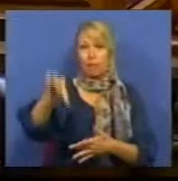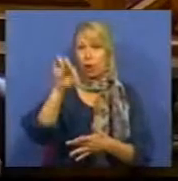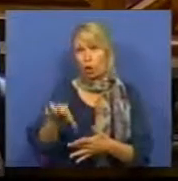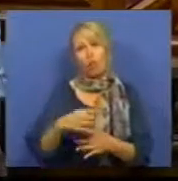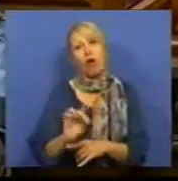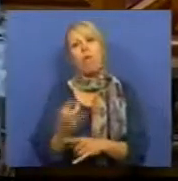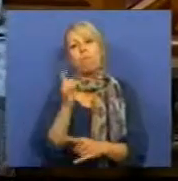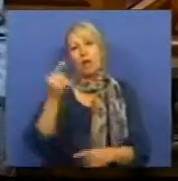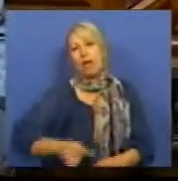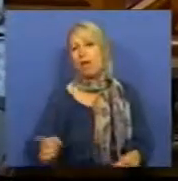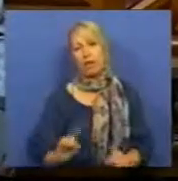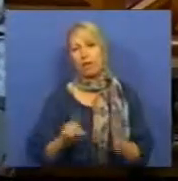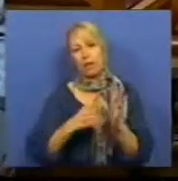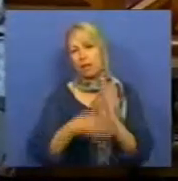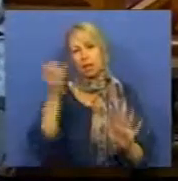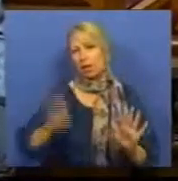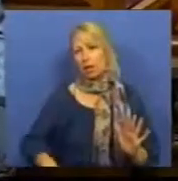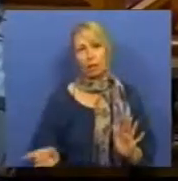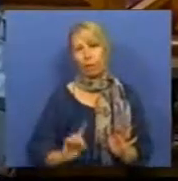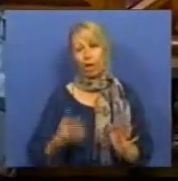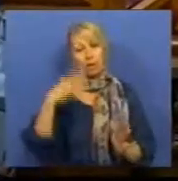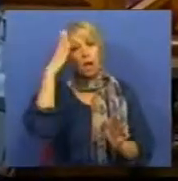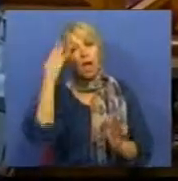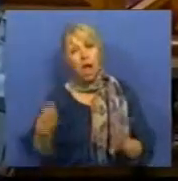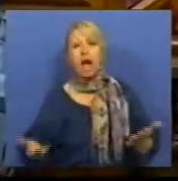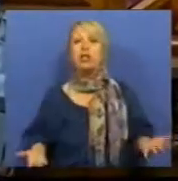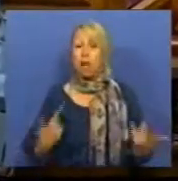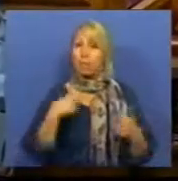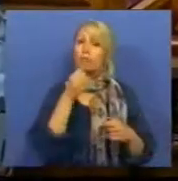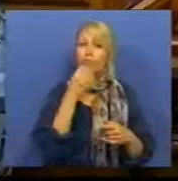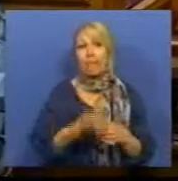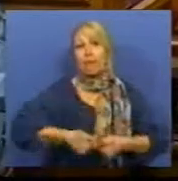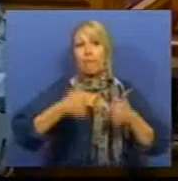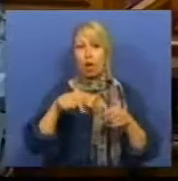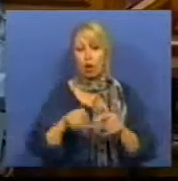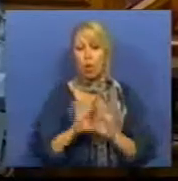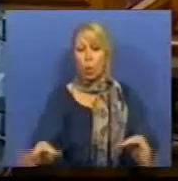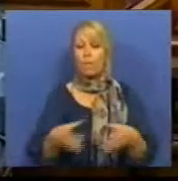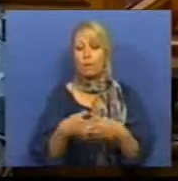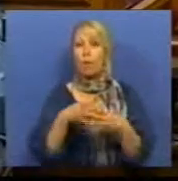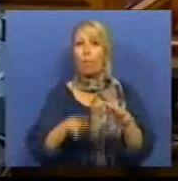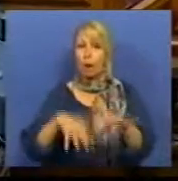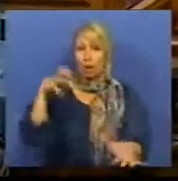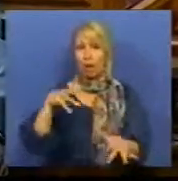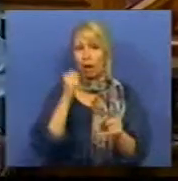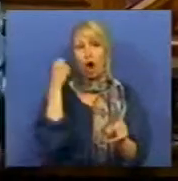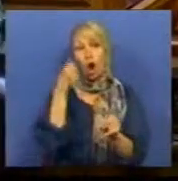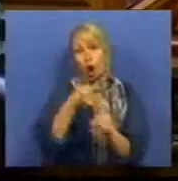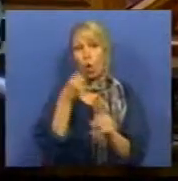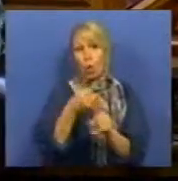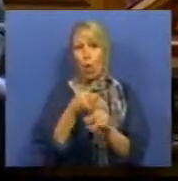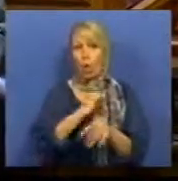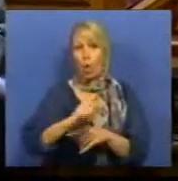efetivamente revogado. E consideramos que faria bem esta Comissão Parlamentar contra a Corrupção de